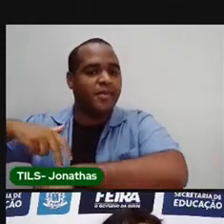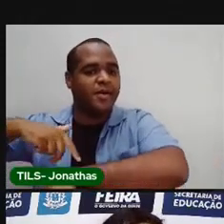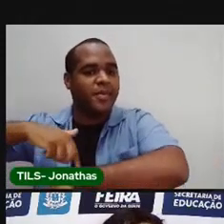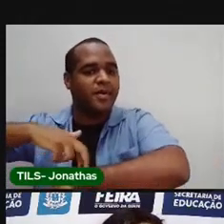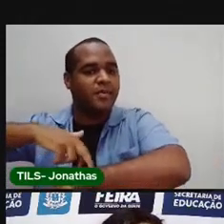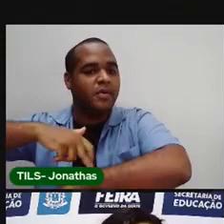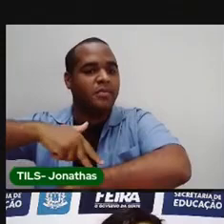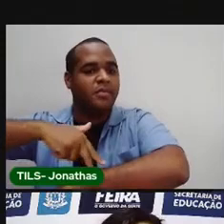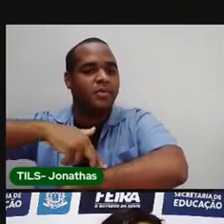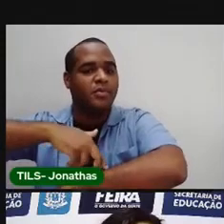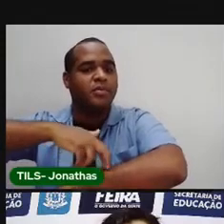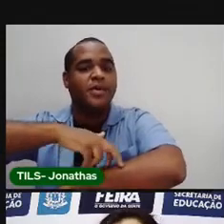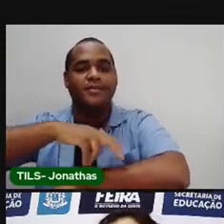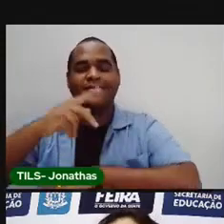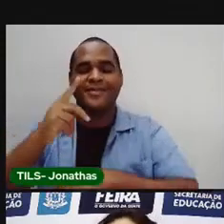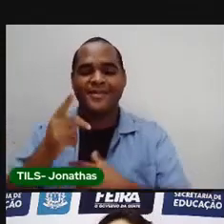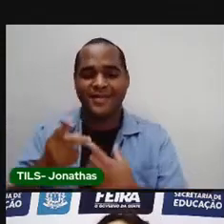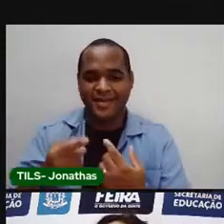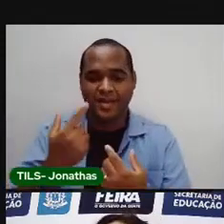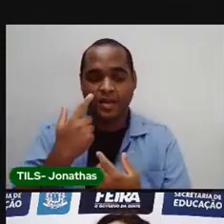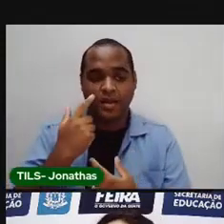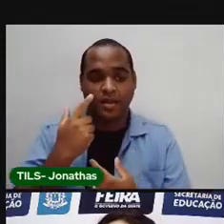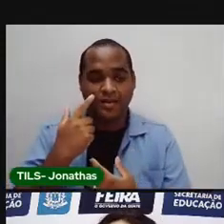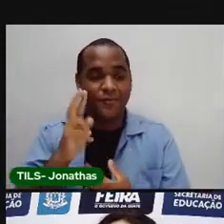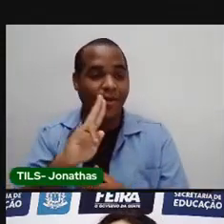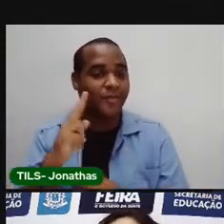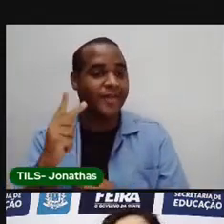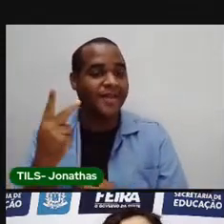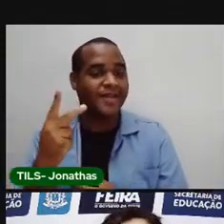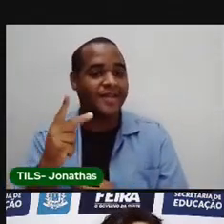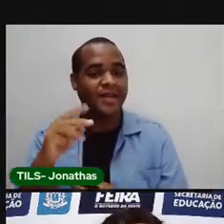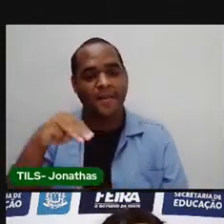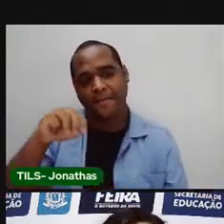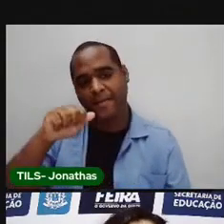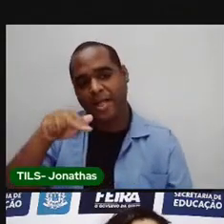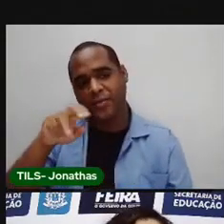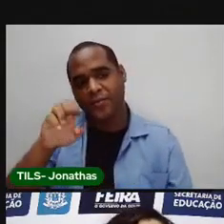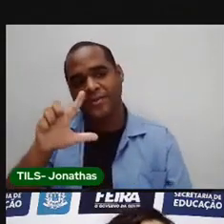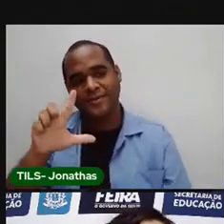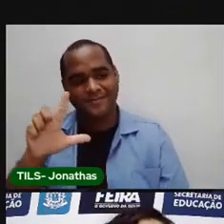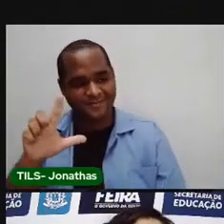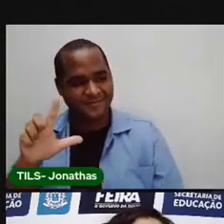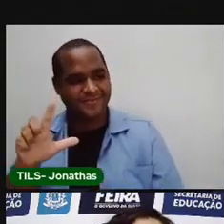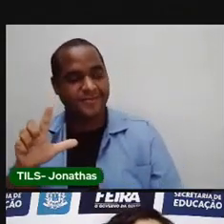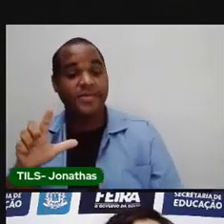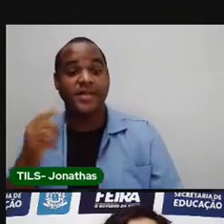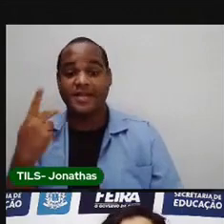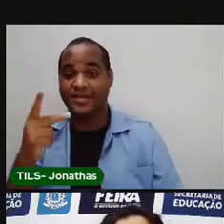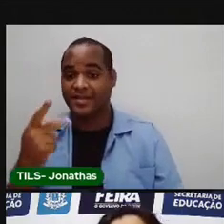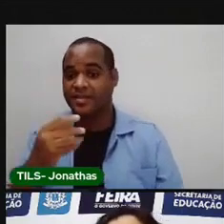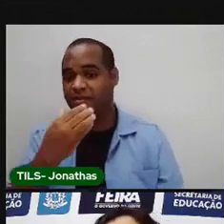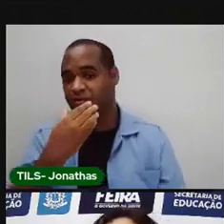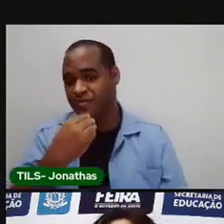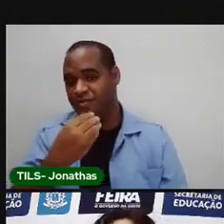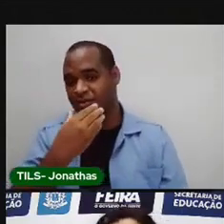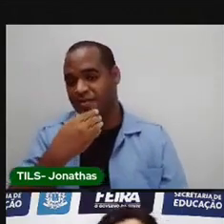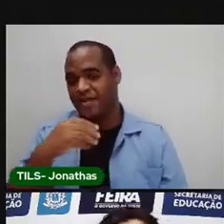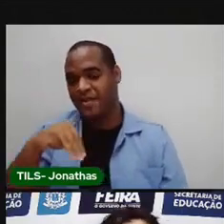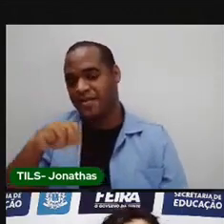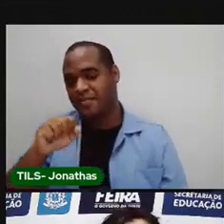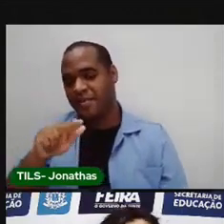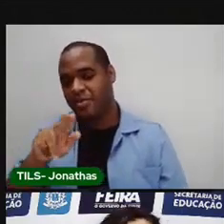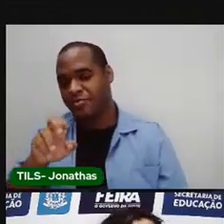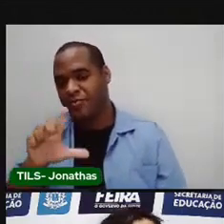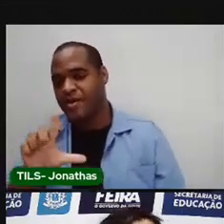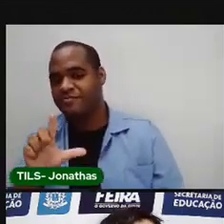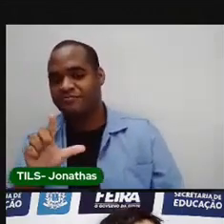menininho. Vou botar o nome dele de Manuel. Manuel. Passou por